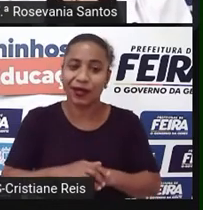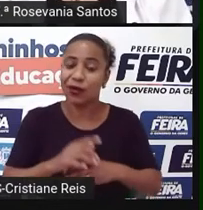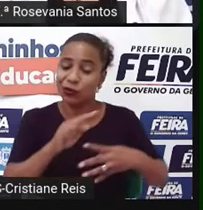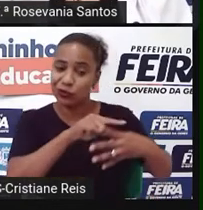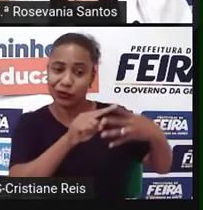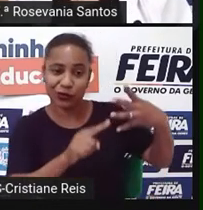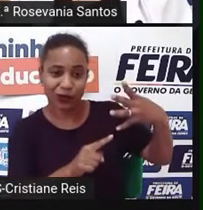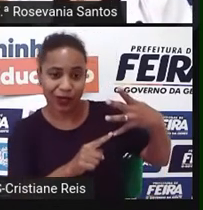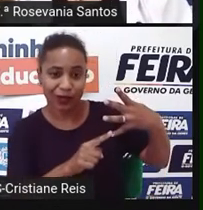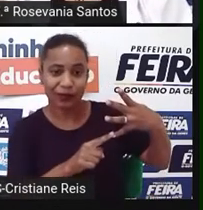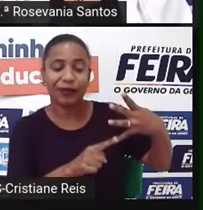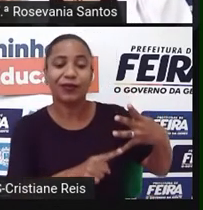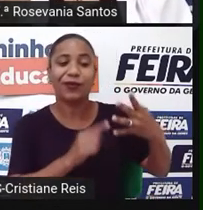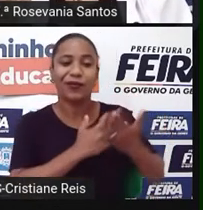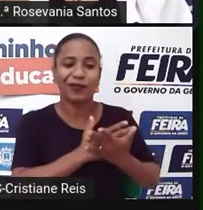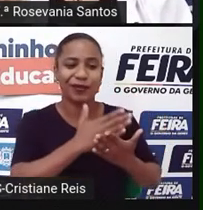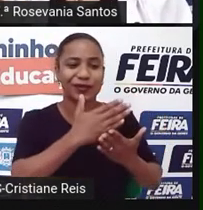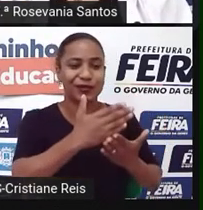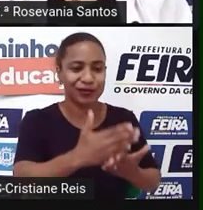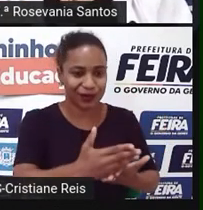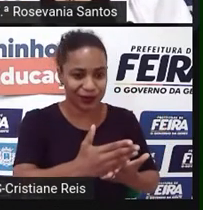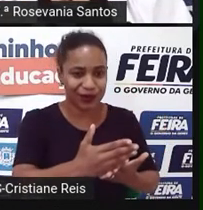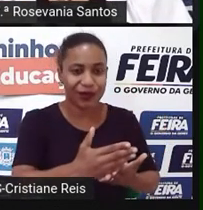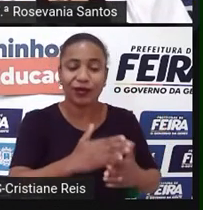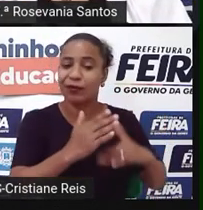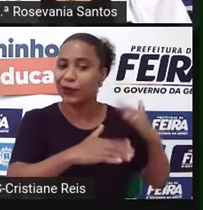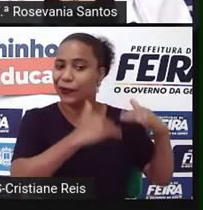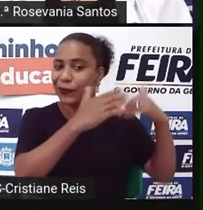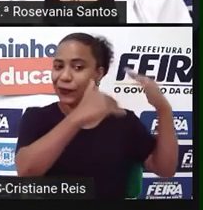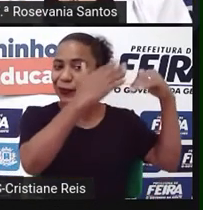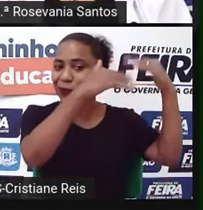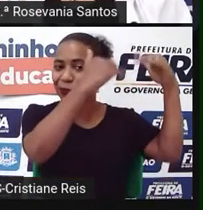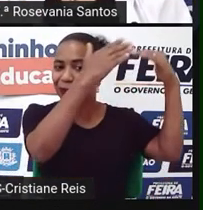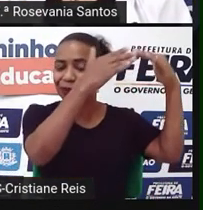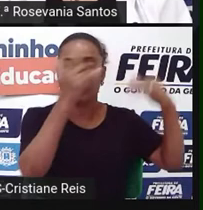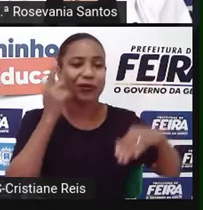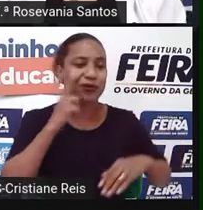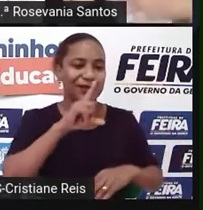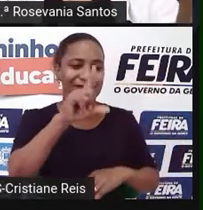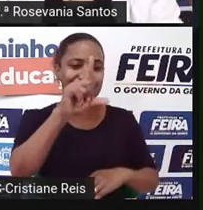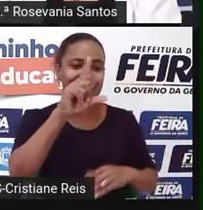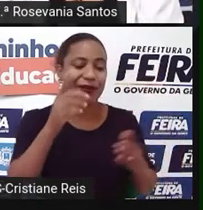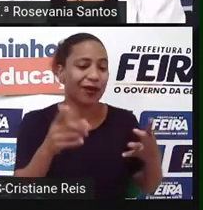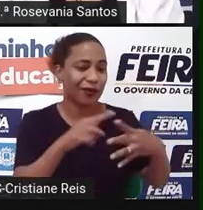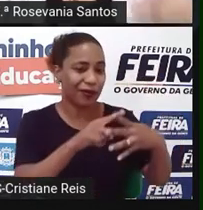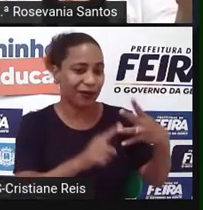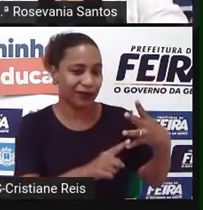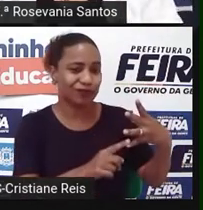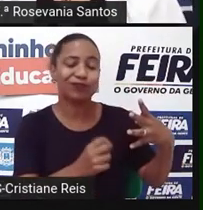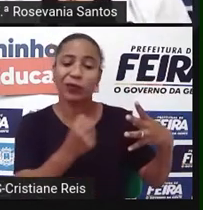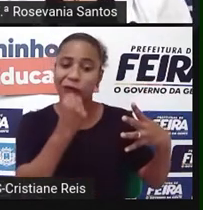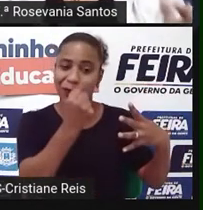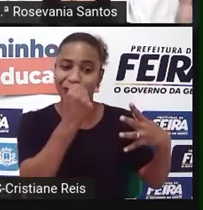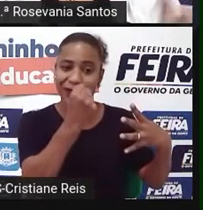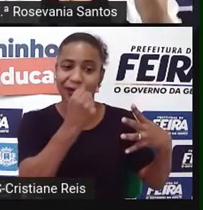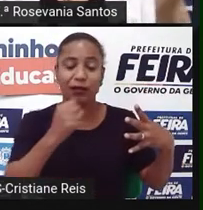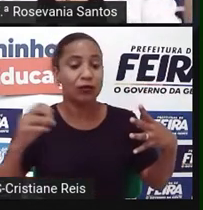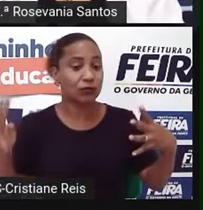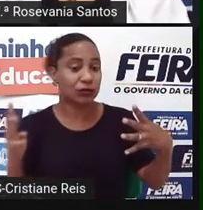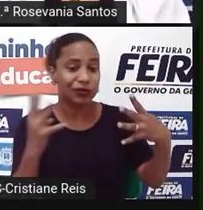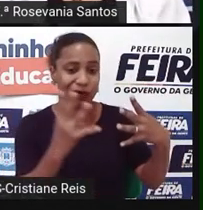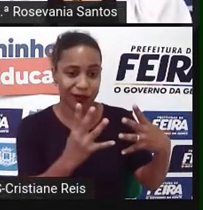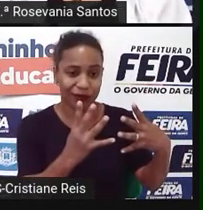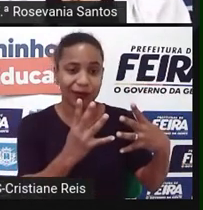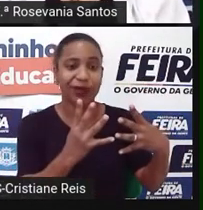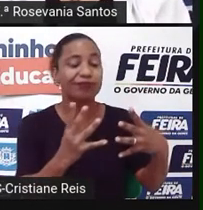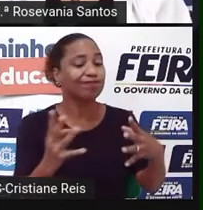asiáticos, que começou também desse jeito, mas eles investiram depois. Isso pode até ser que amanhã ou depois a gente